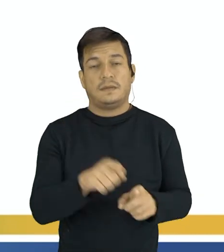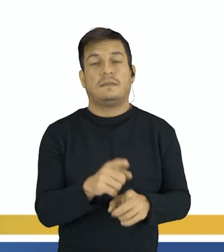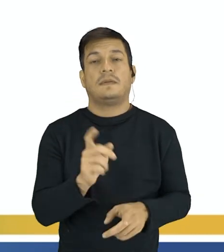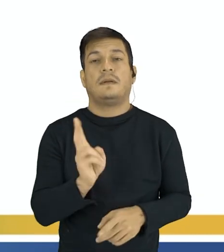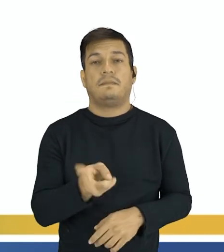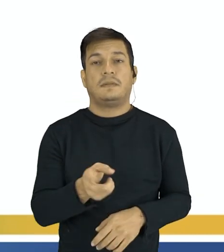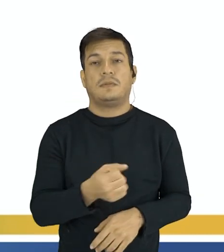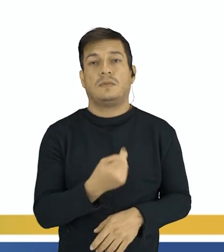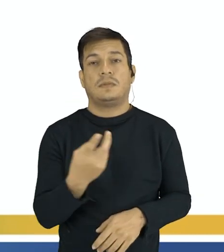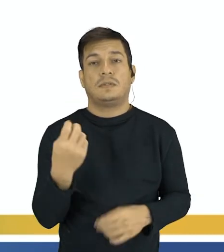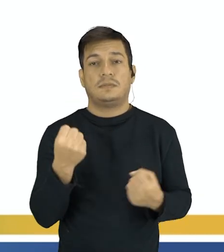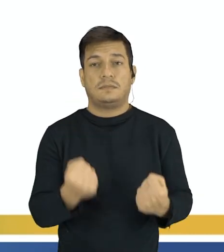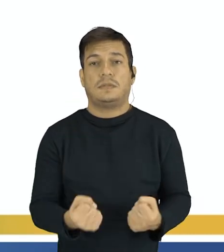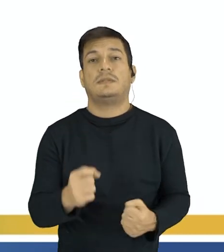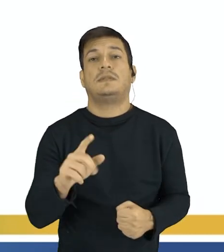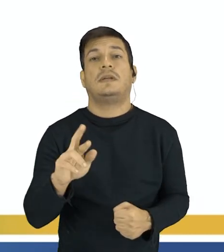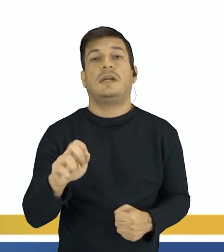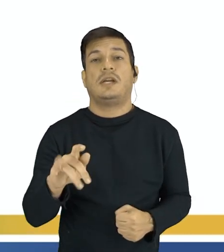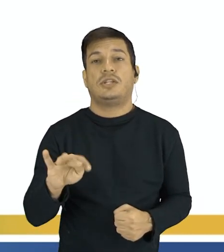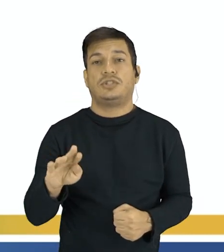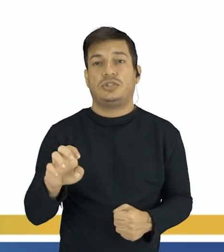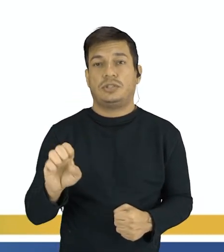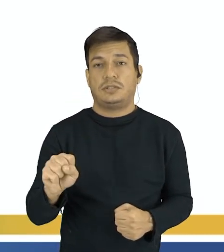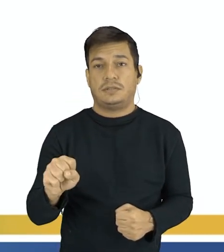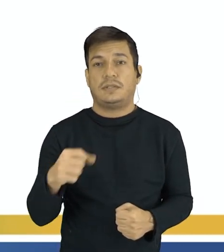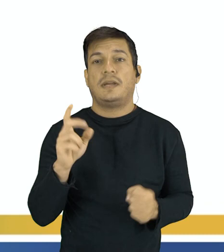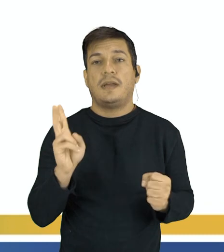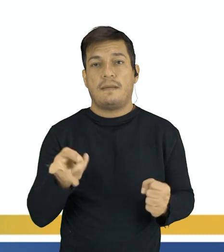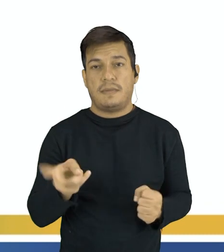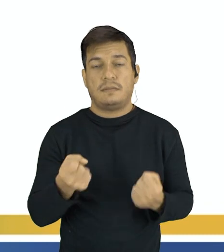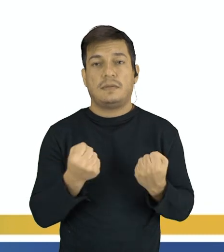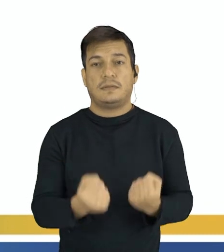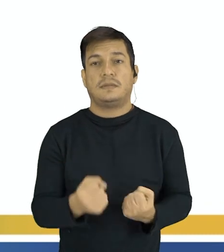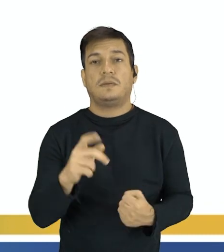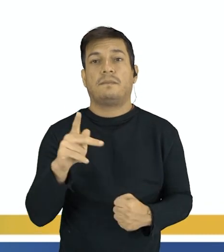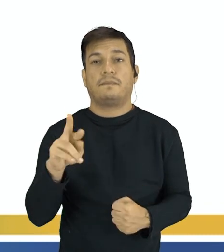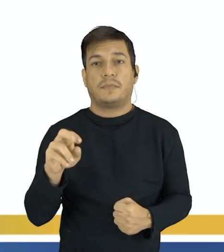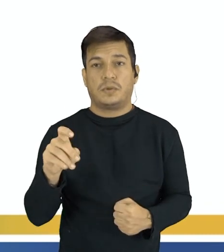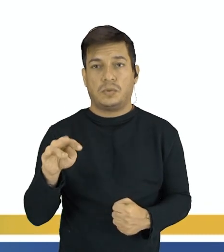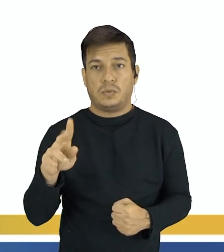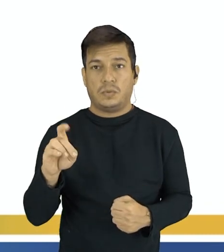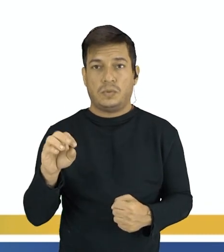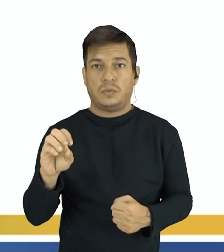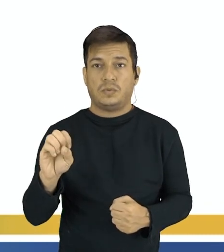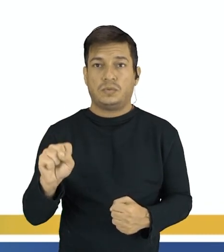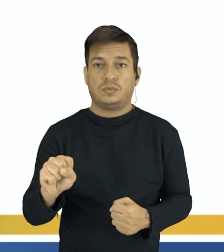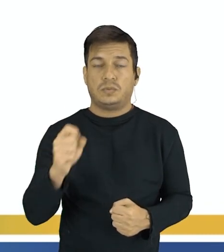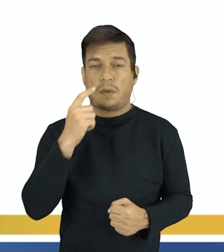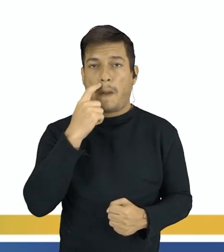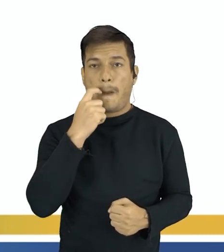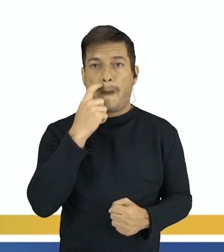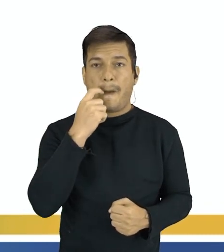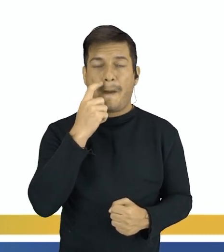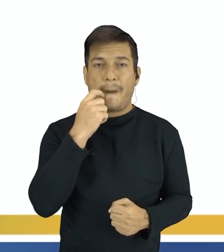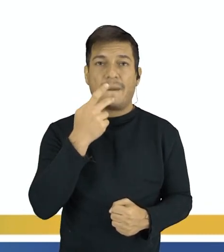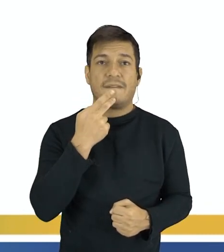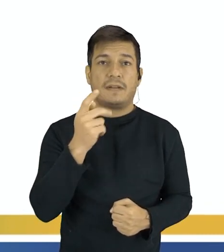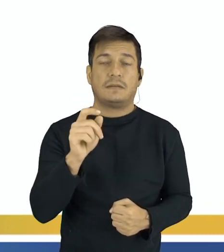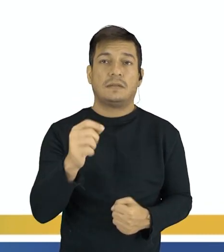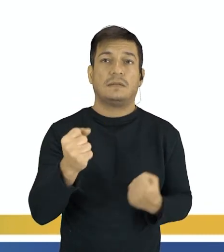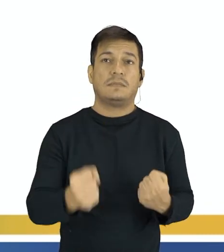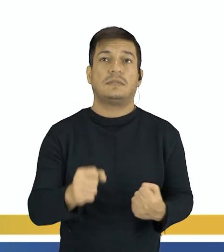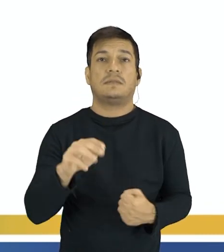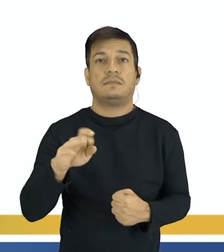mesma quantidade de massa dos reagentes é a mesma quantidade de massa dos produtos. Então ali ele fala pra gente que nos produtos a massa do